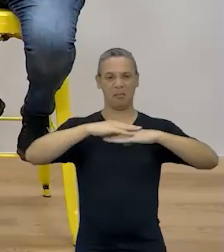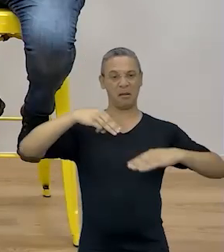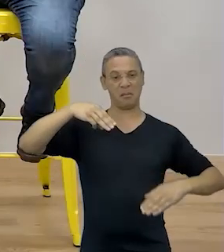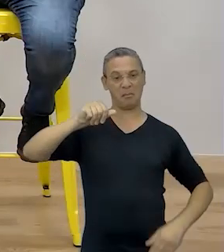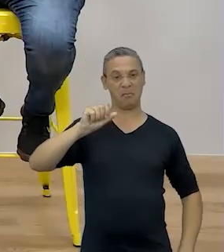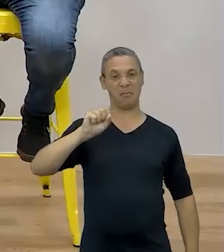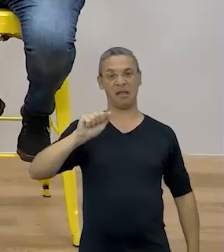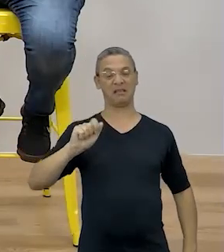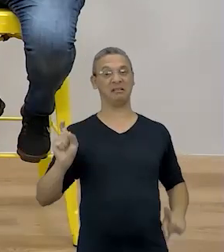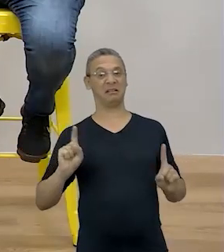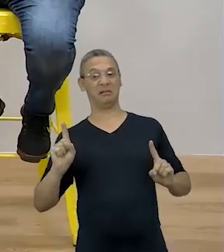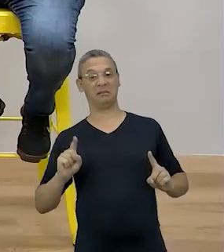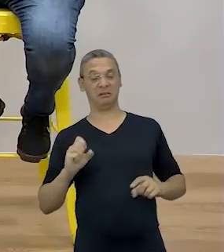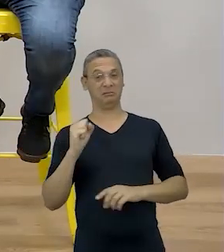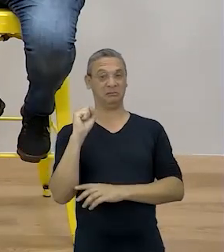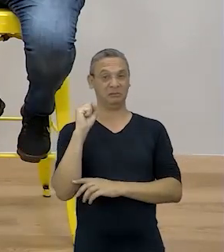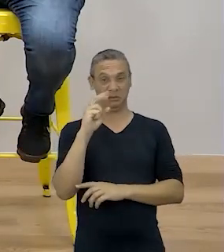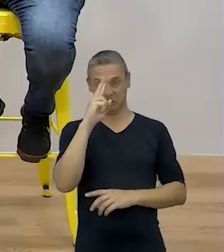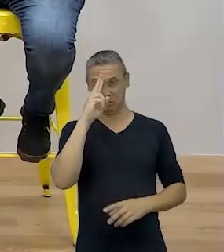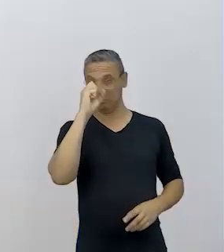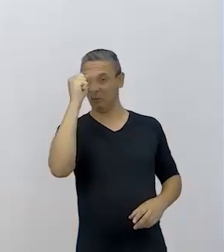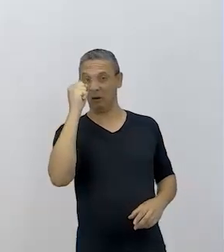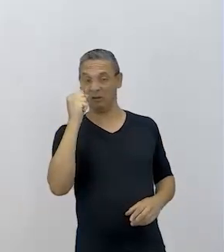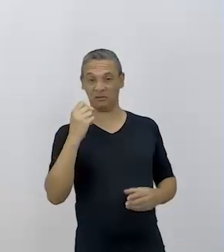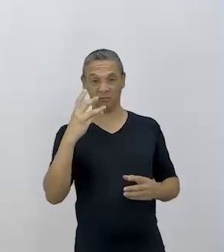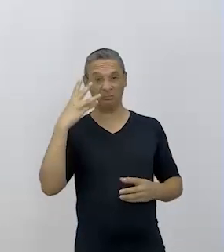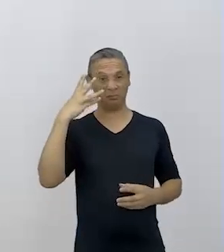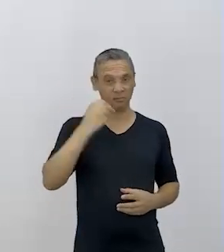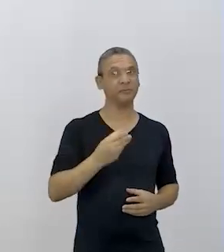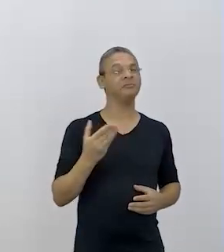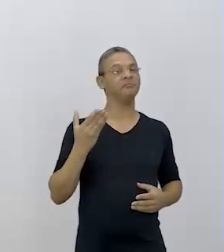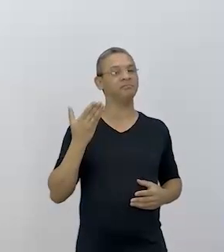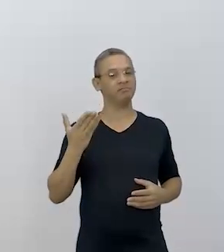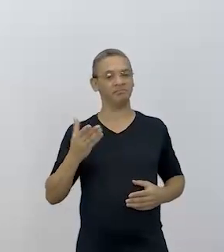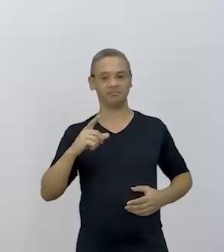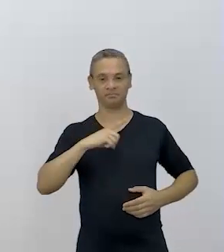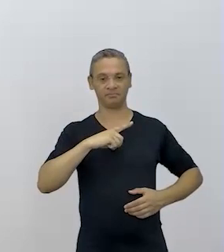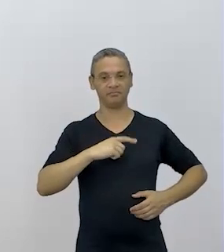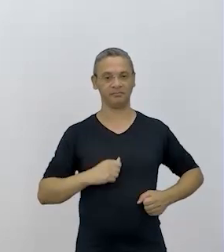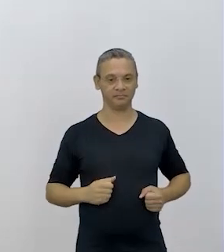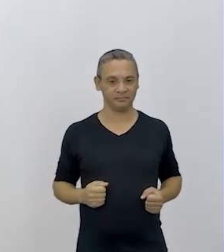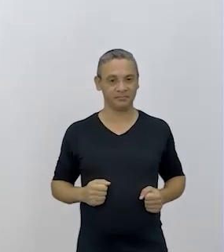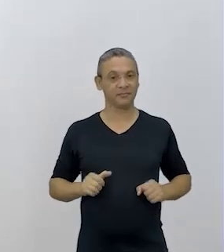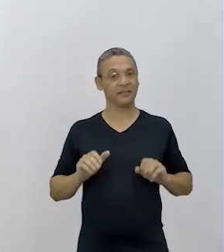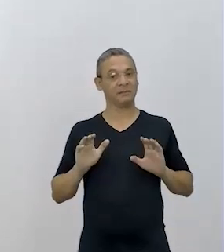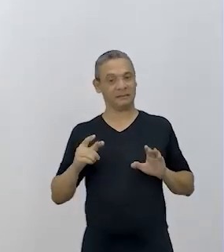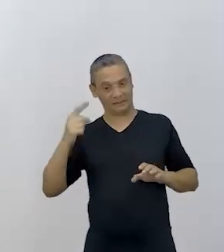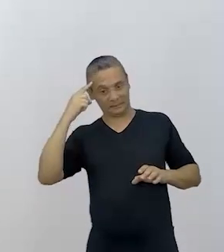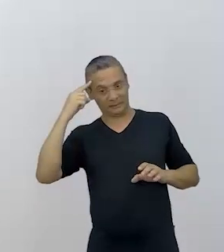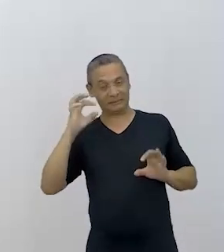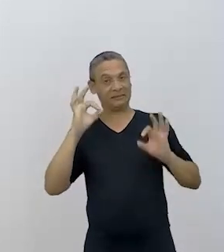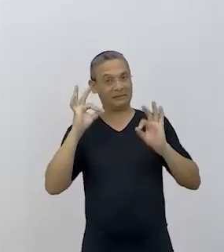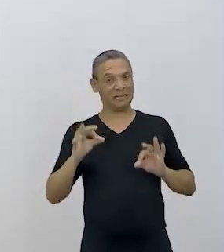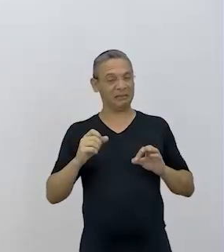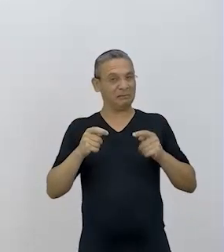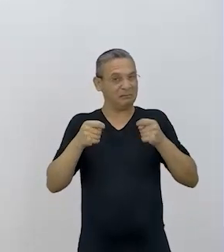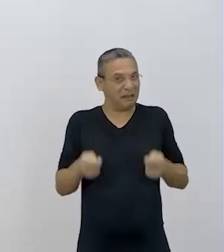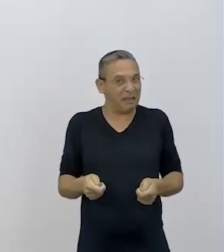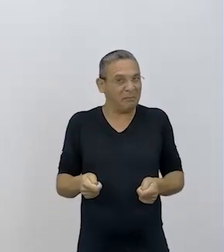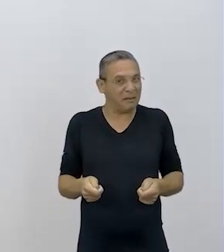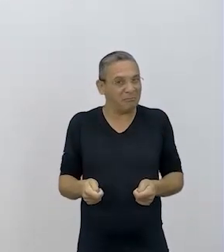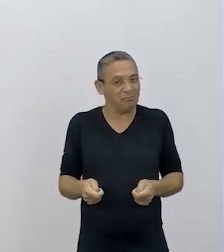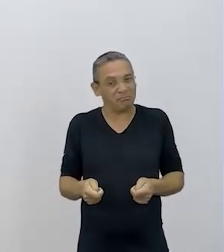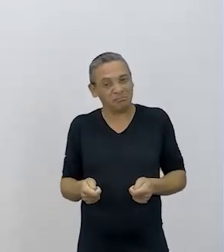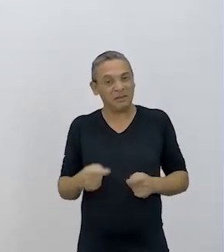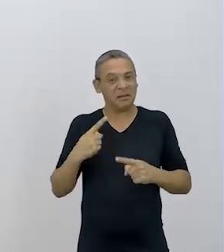forte essa casa, ela é resistente? Ela é bonita, né? vi que ela é bem caprichada. bem bacana, bem bacana. Mas aí eu fiquei pensando, será que ela resistente? Ah,